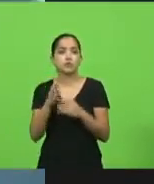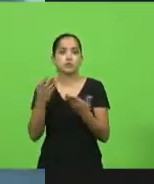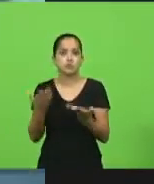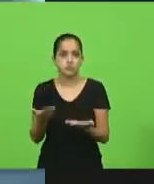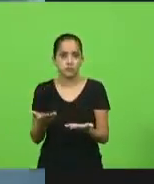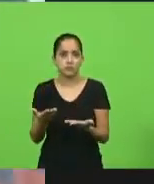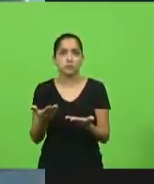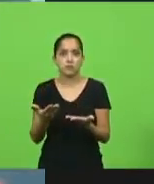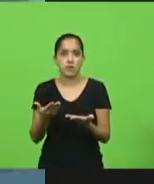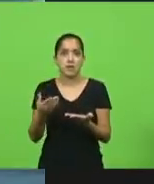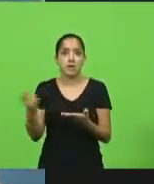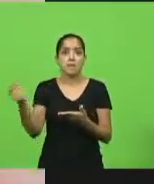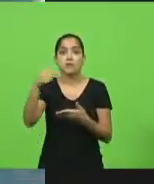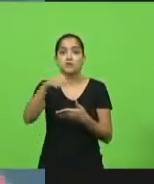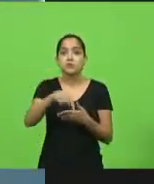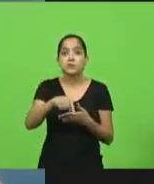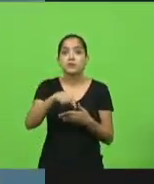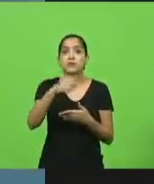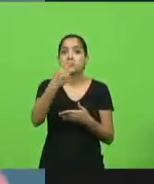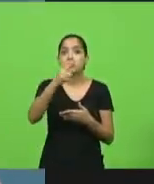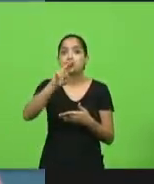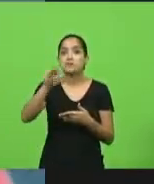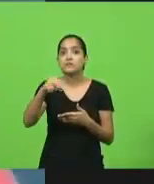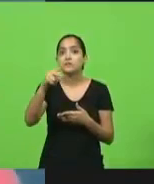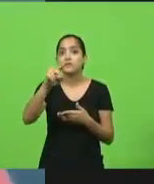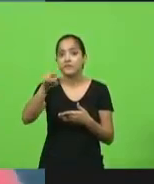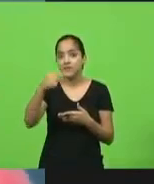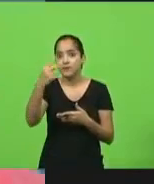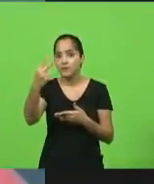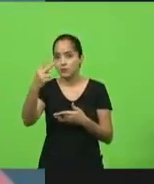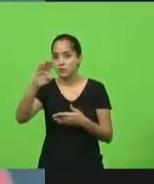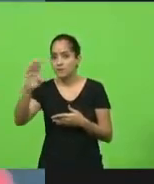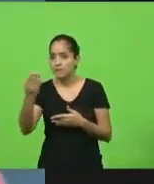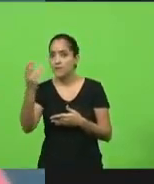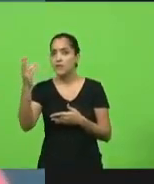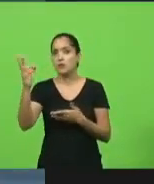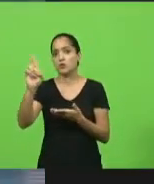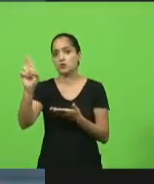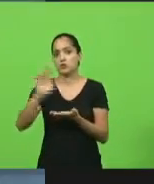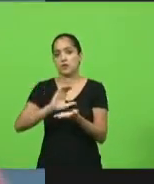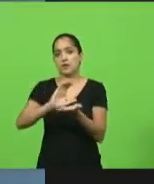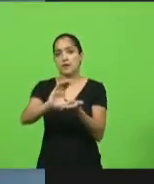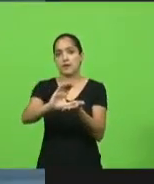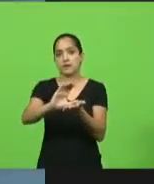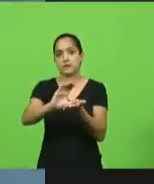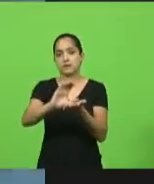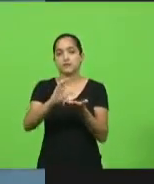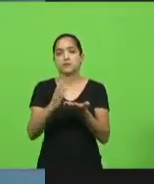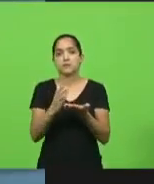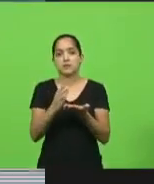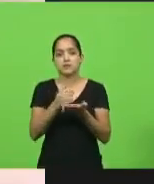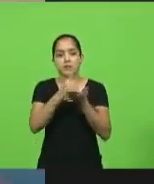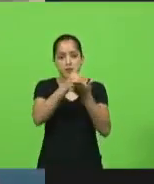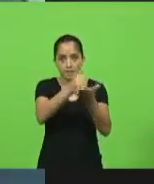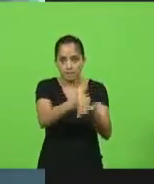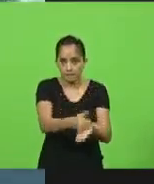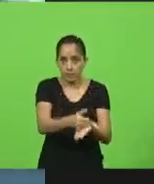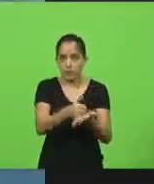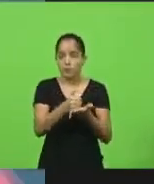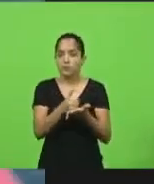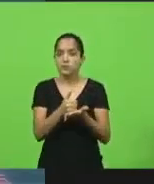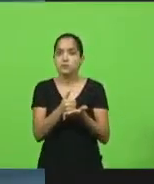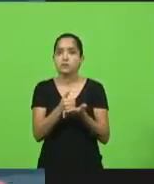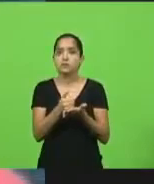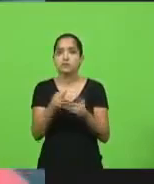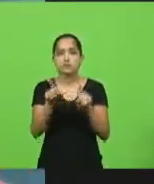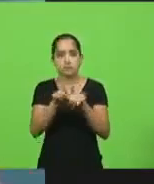o governo federal mandou para cá 2,2 bilhões para o combate ao Covid, trabalho do ministro Fazuello, da Frente